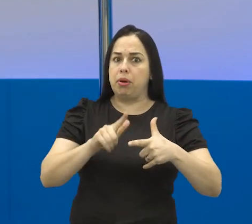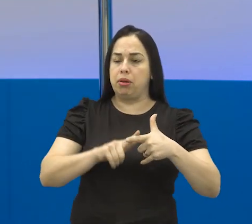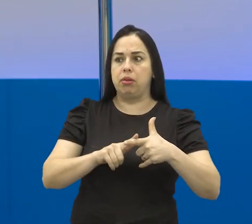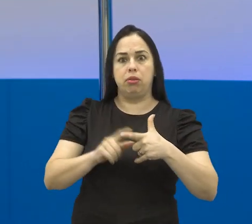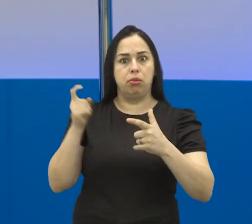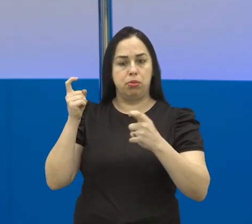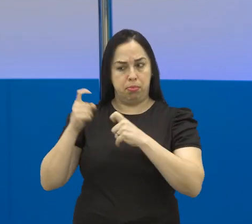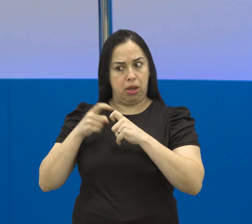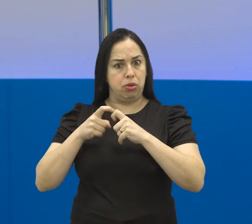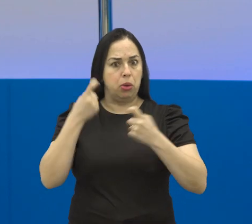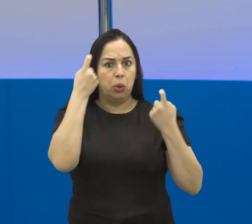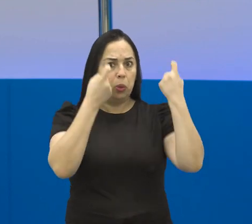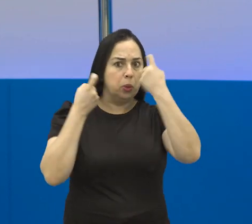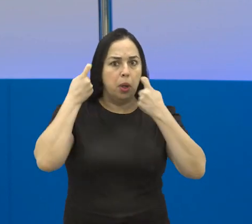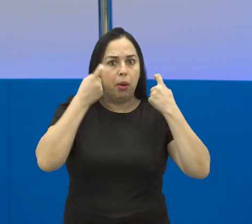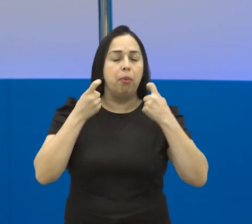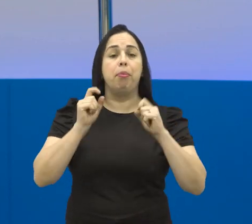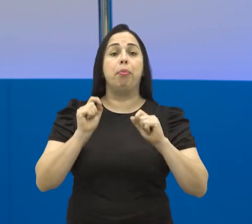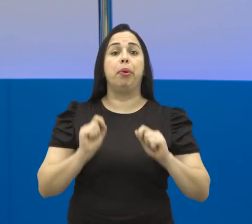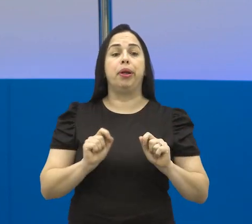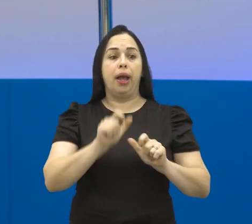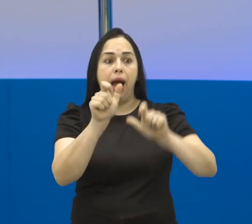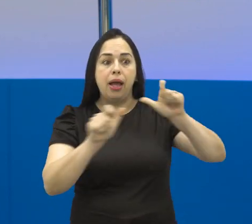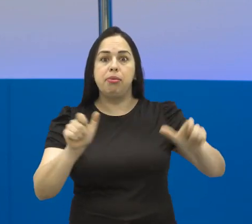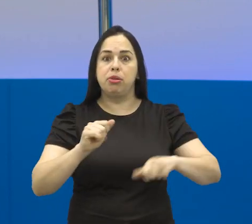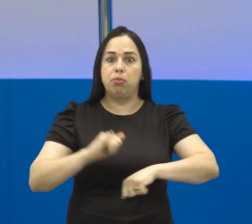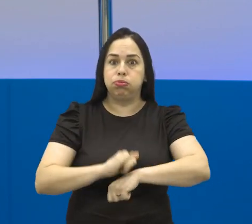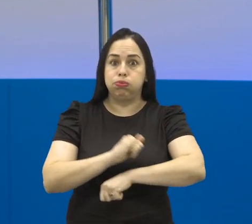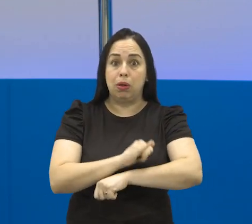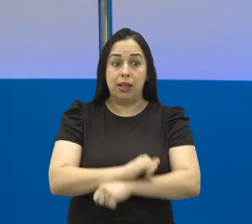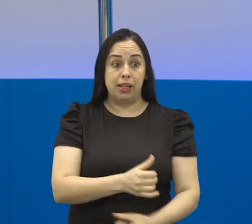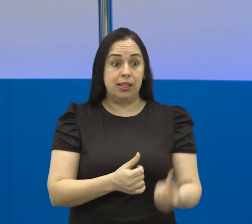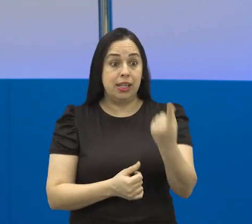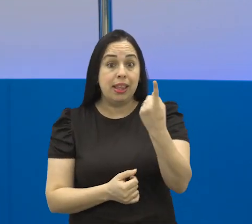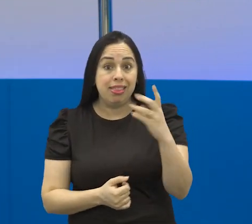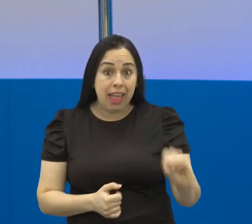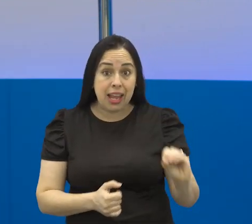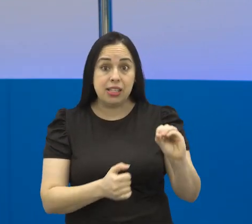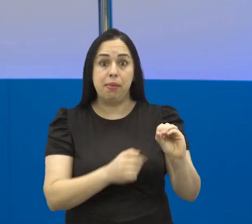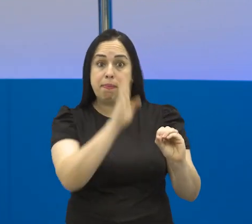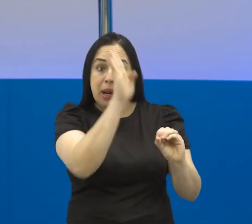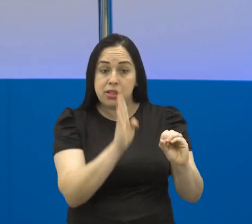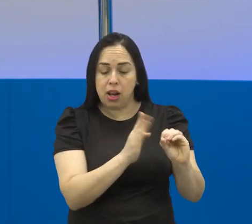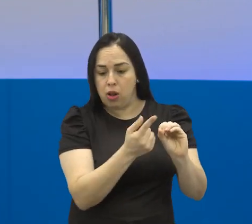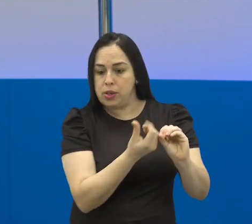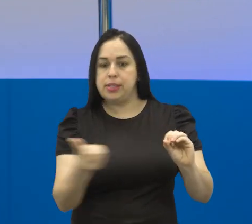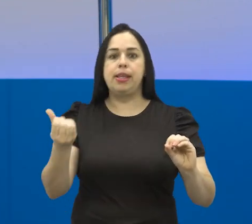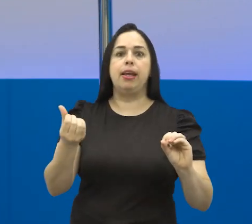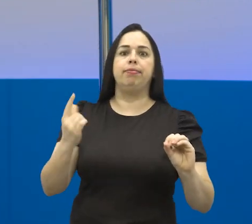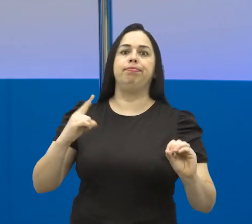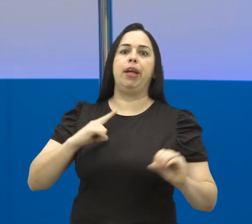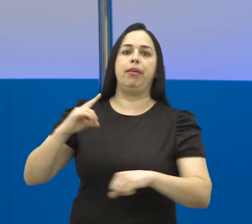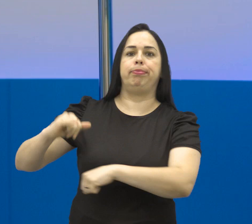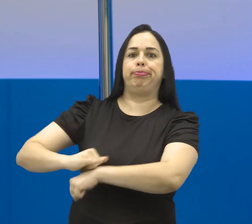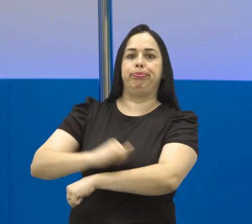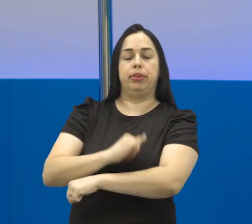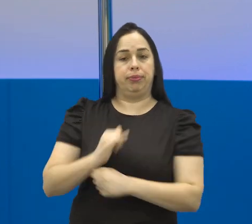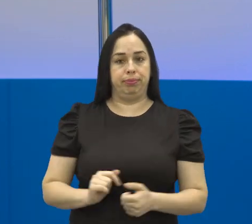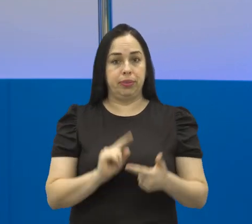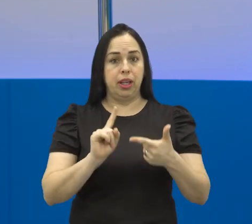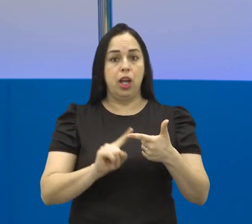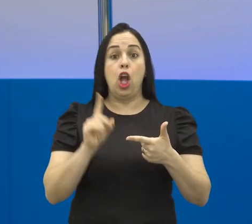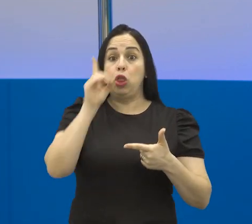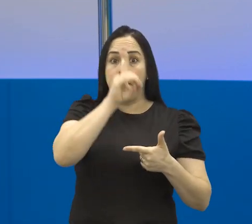comunidade médica, o excesso de peso que atinge 6 a cada 10 brasileiros. E no próximo domingo, os